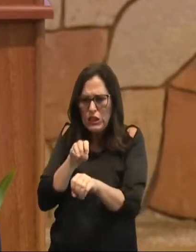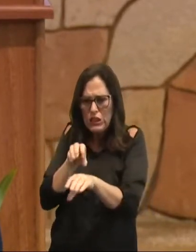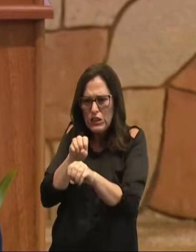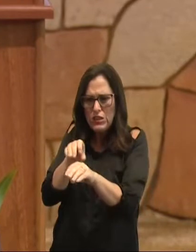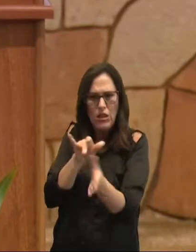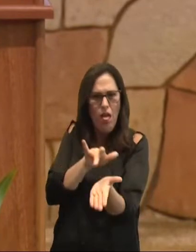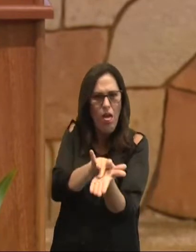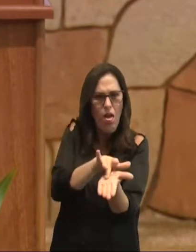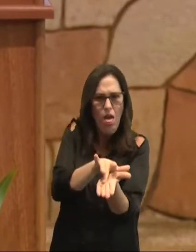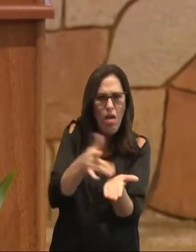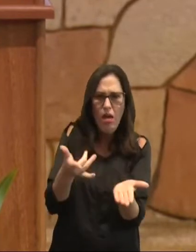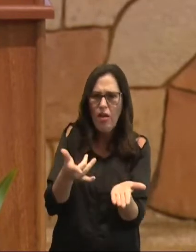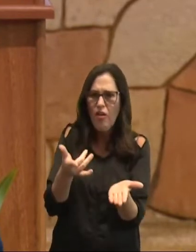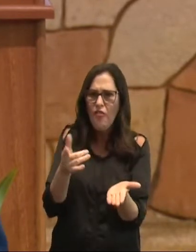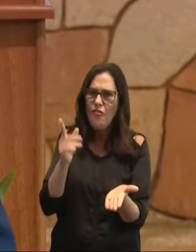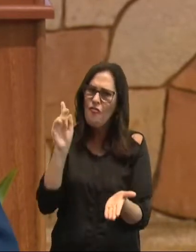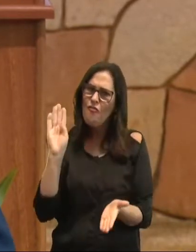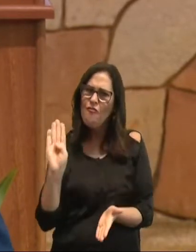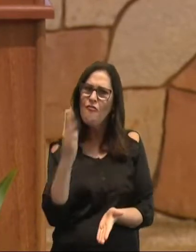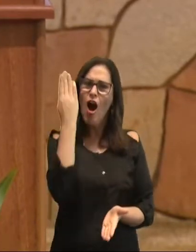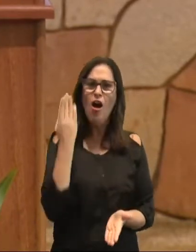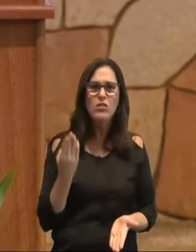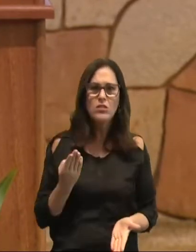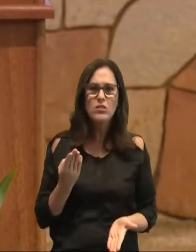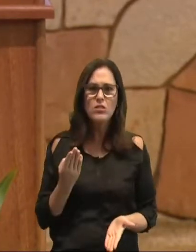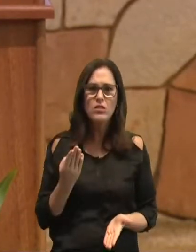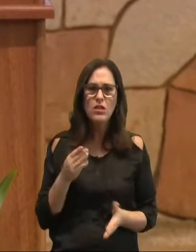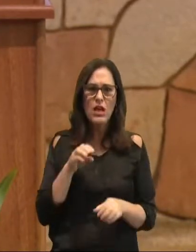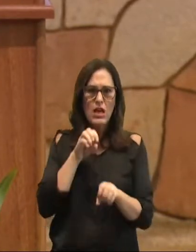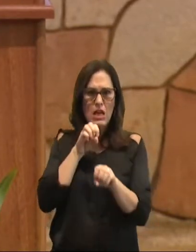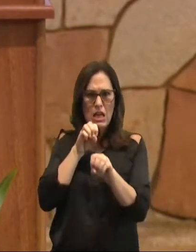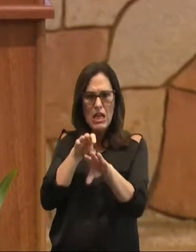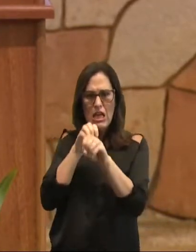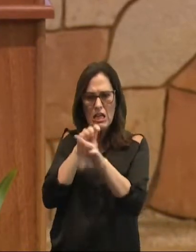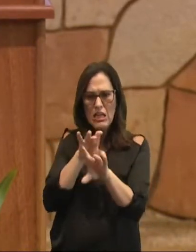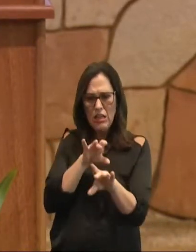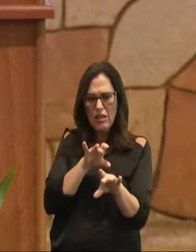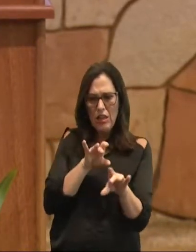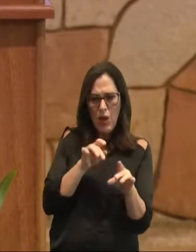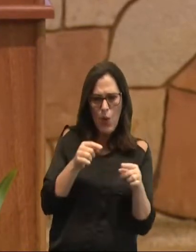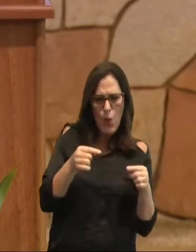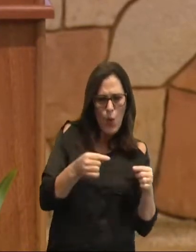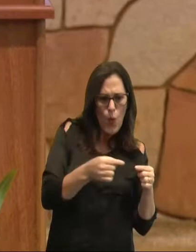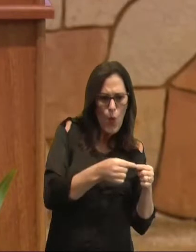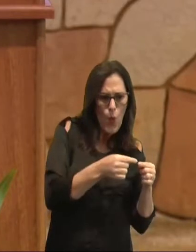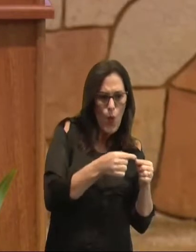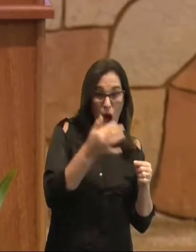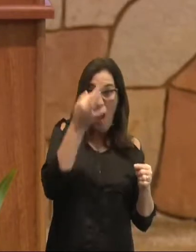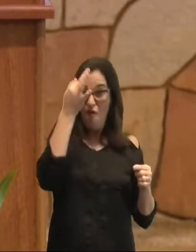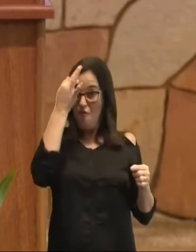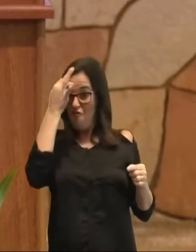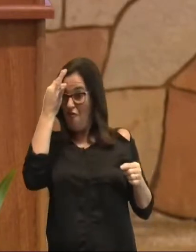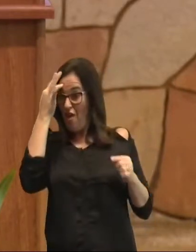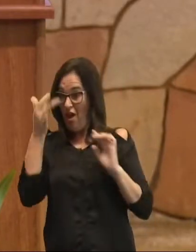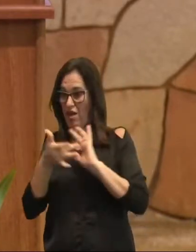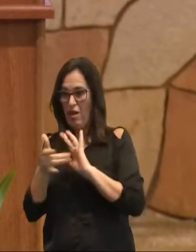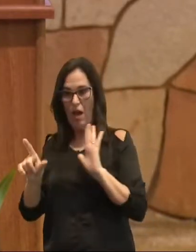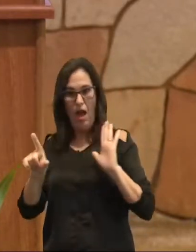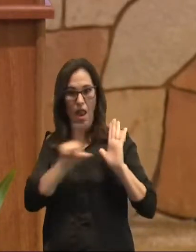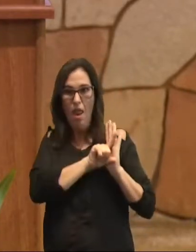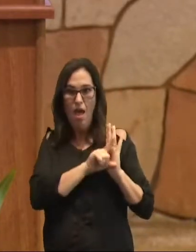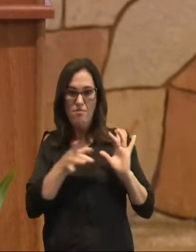que não eram verdadeiros. Eles estavam tentando atrelar a fé em Cristo, a lei,